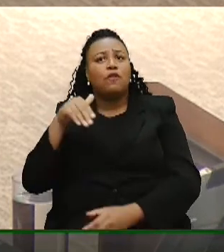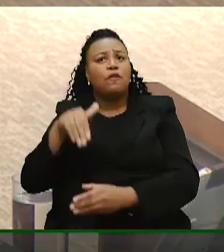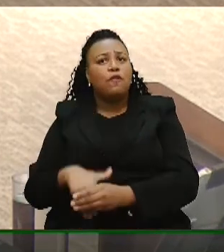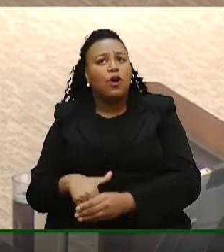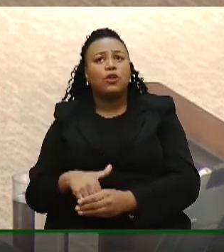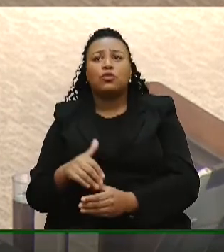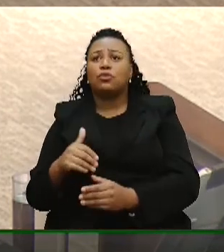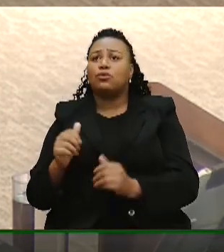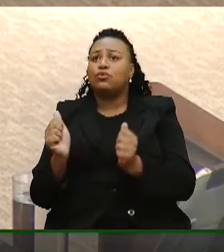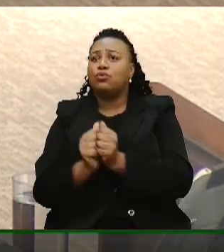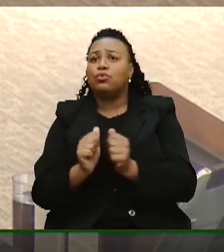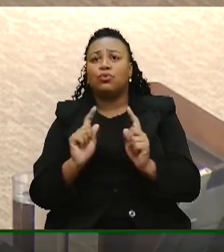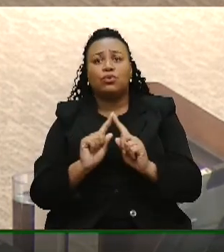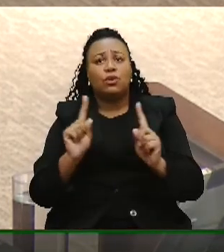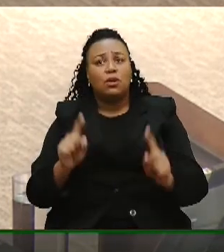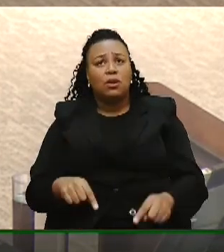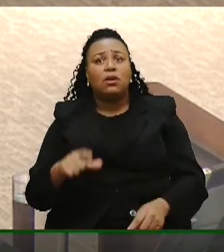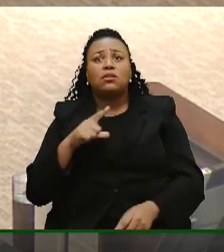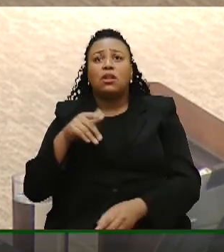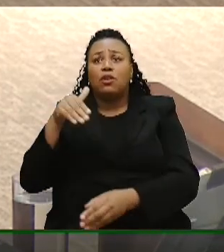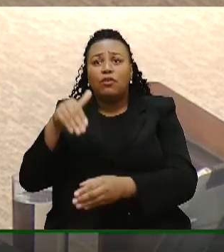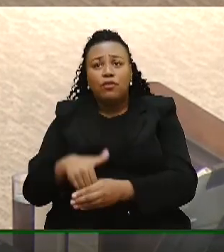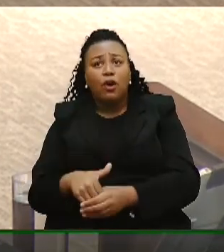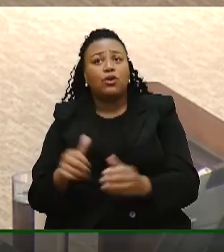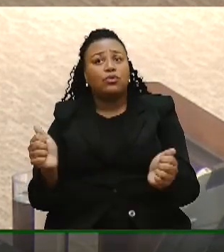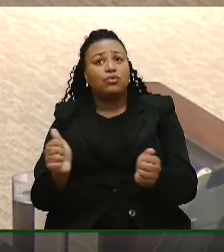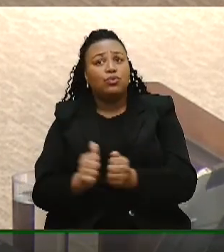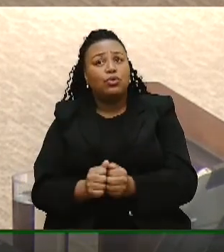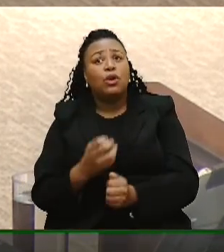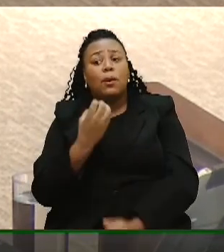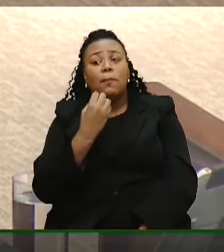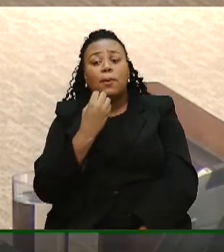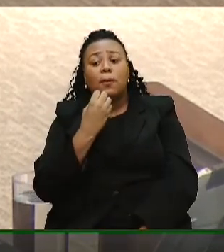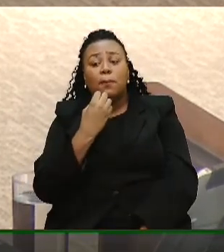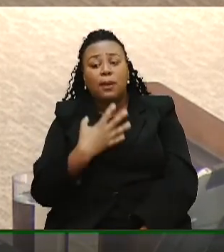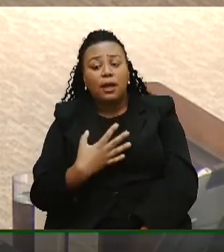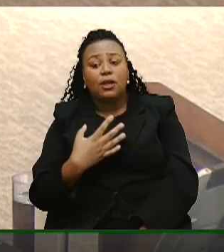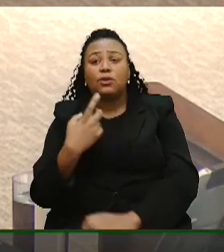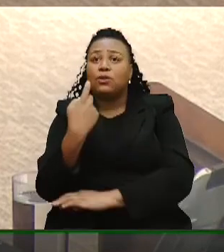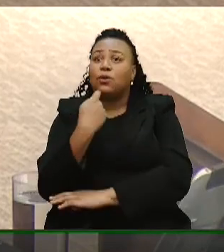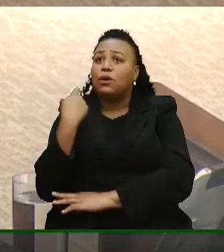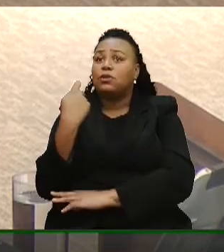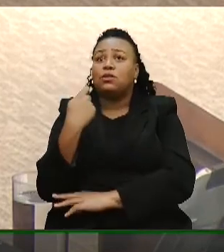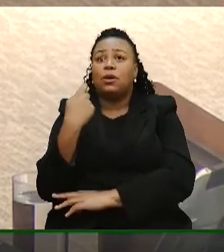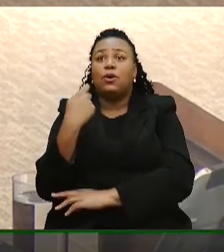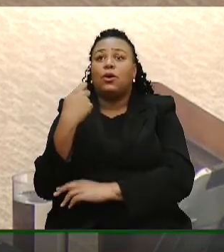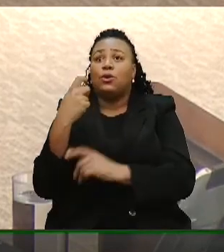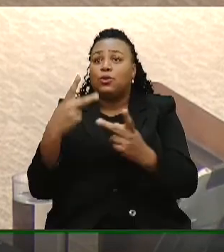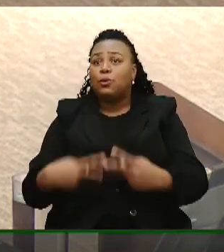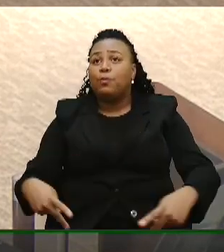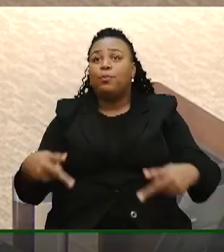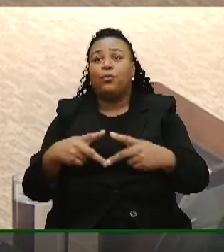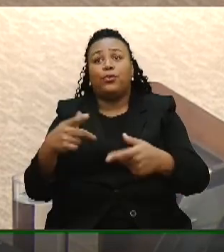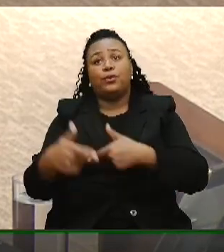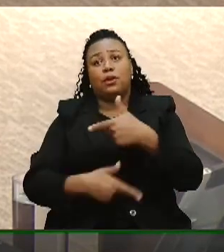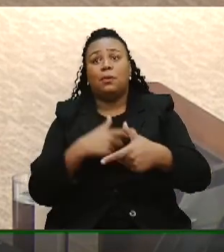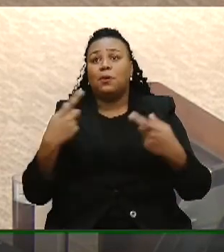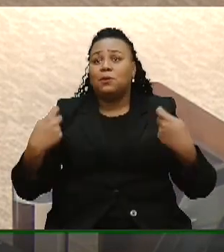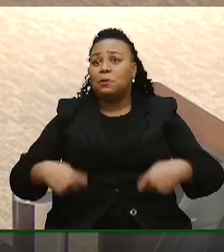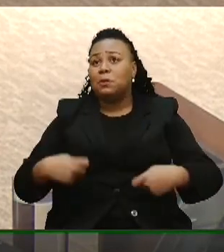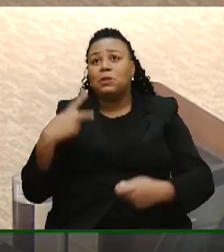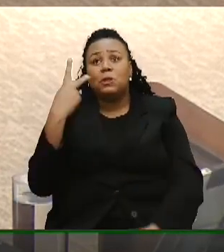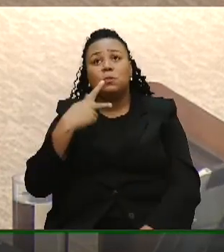somente para os servidores, deem um voto para o bem do Rio Grande do Sul, para o povo trabalhador que precisa de políticas